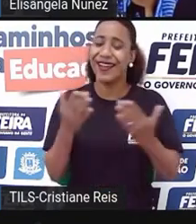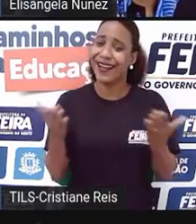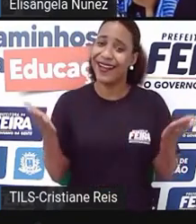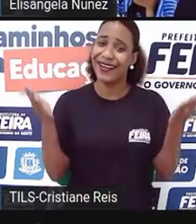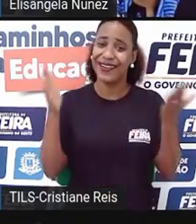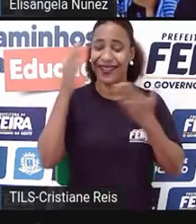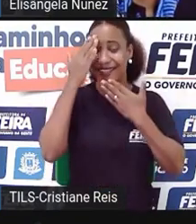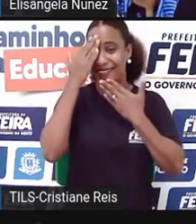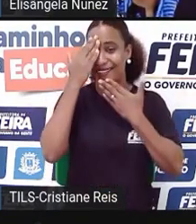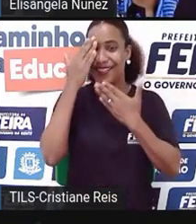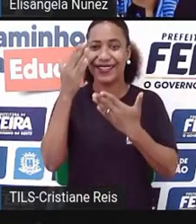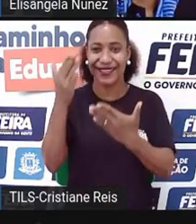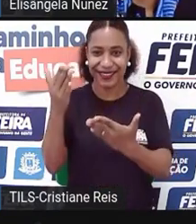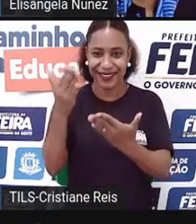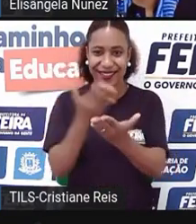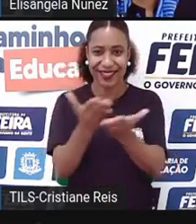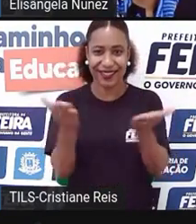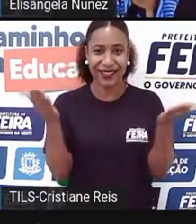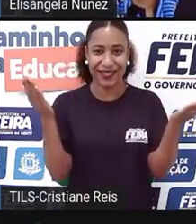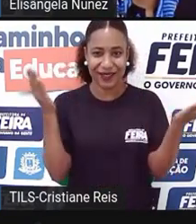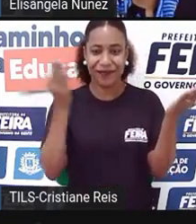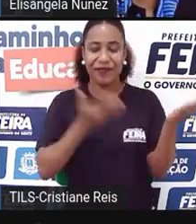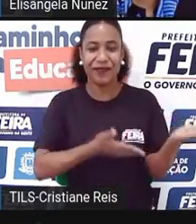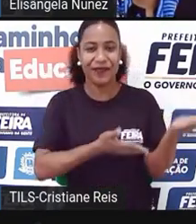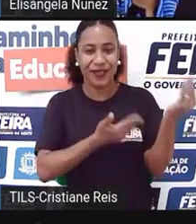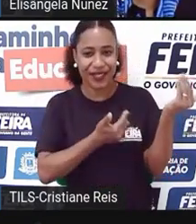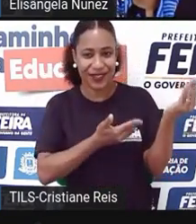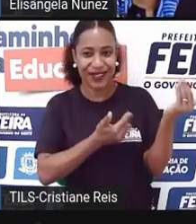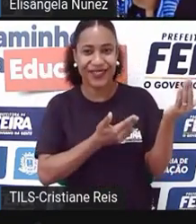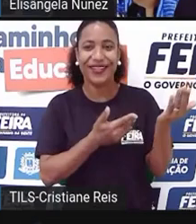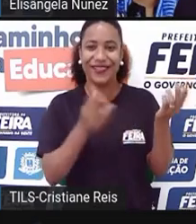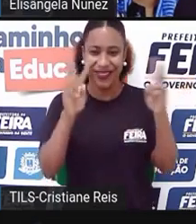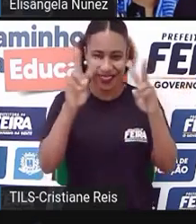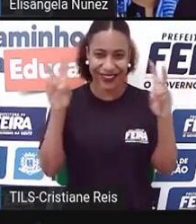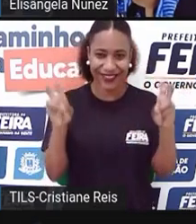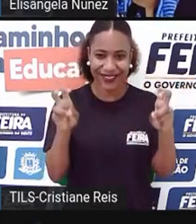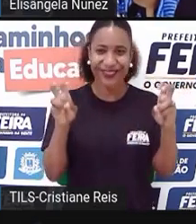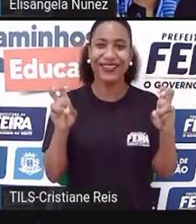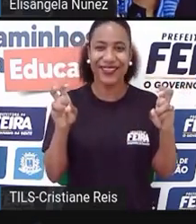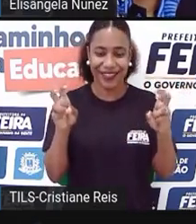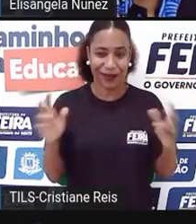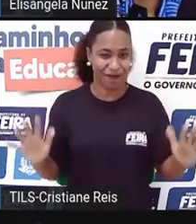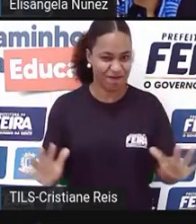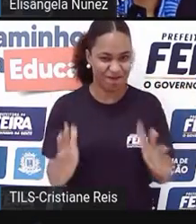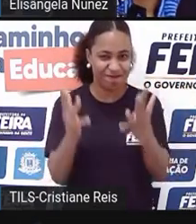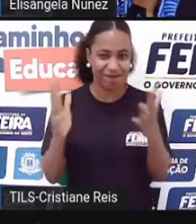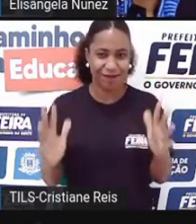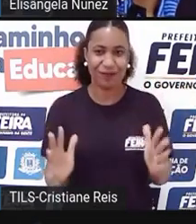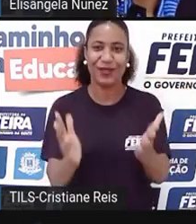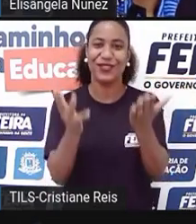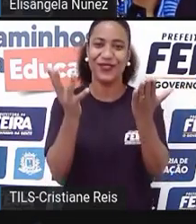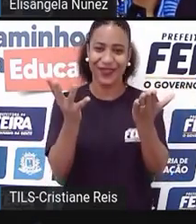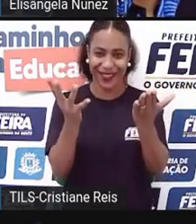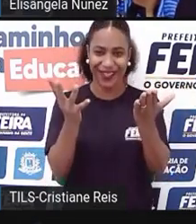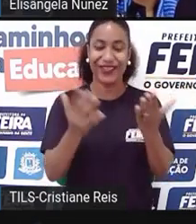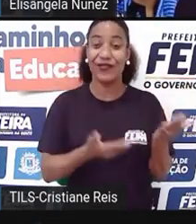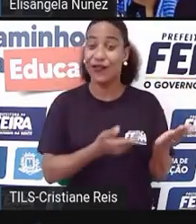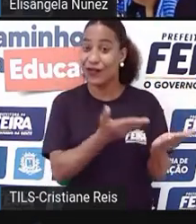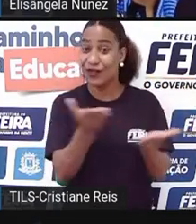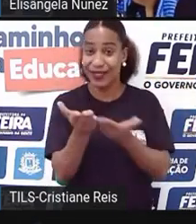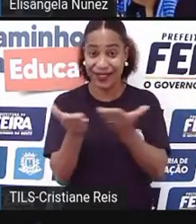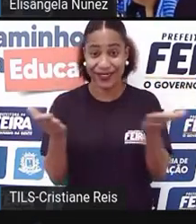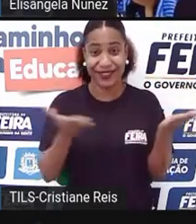muito falar para o público jovem é algo altamente motivador. Como eu falei, eu acredito muito no potencial do jovem